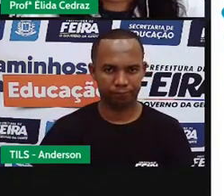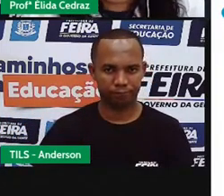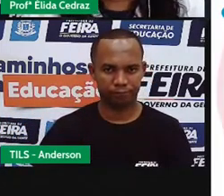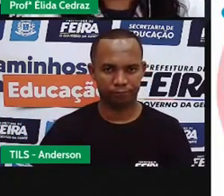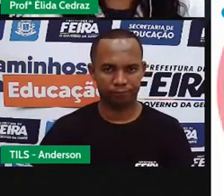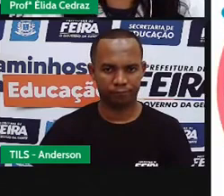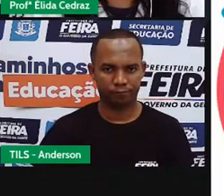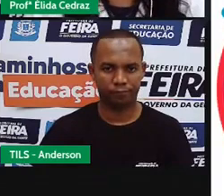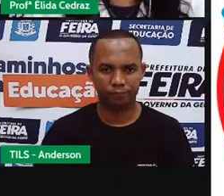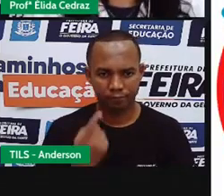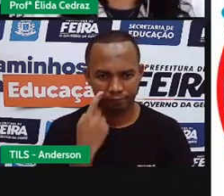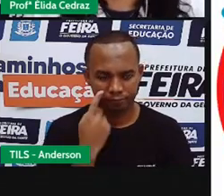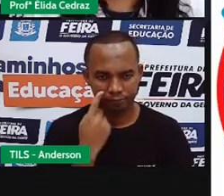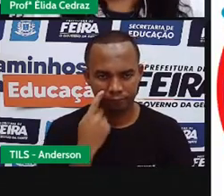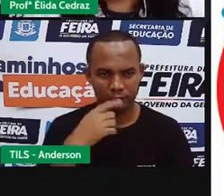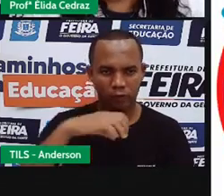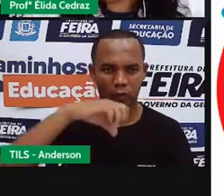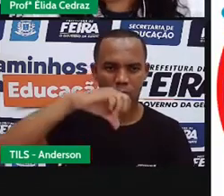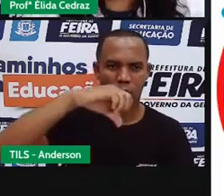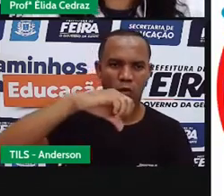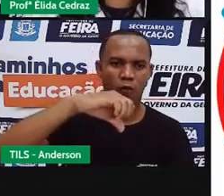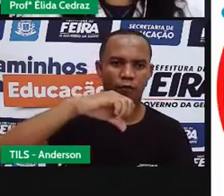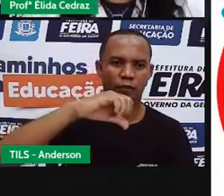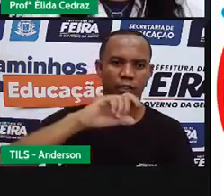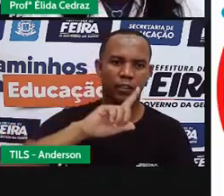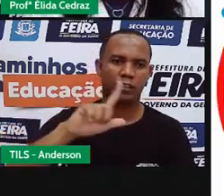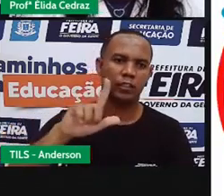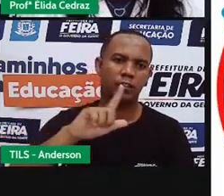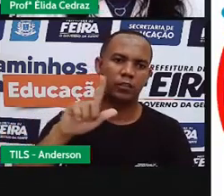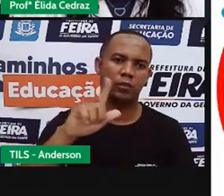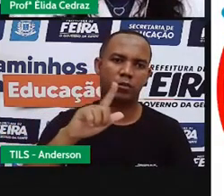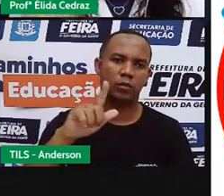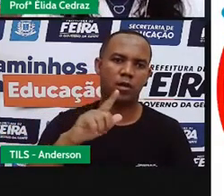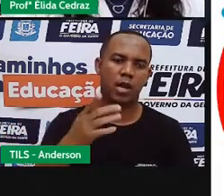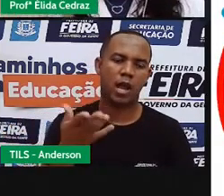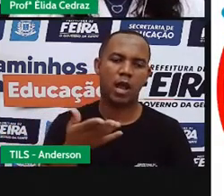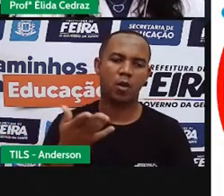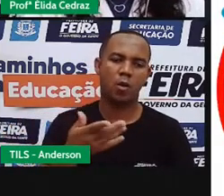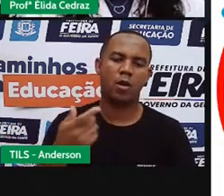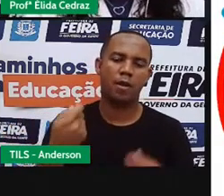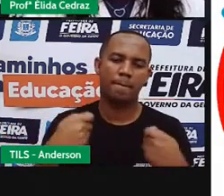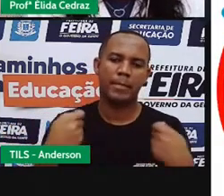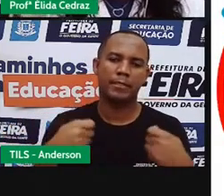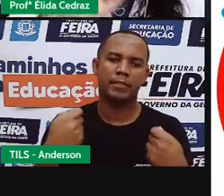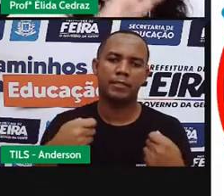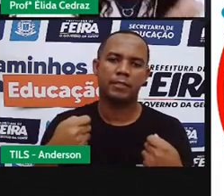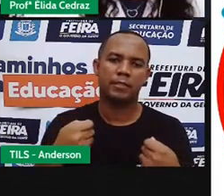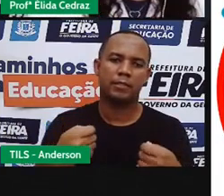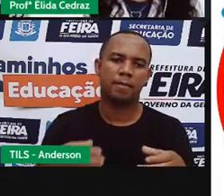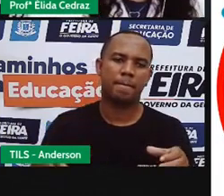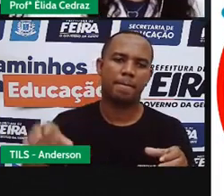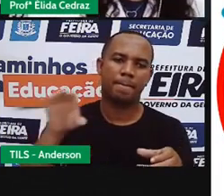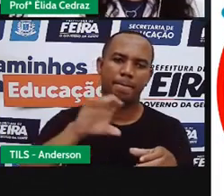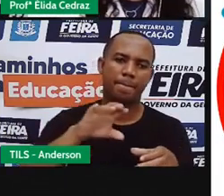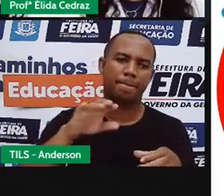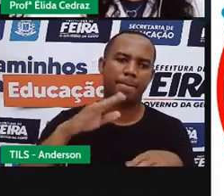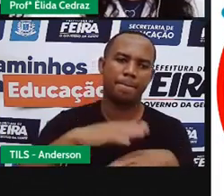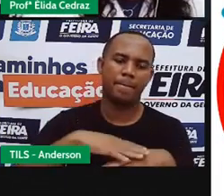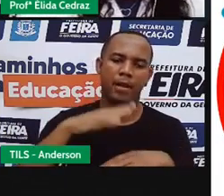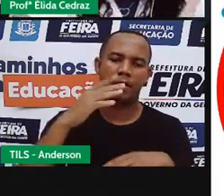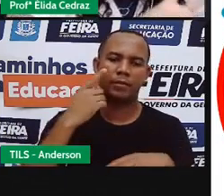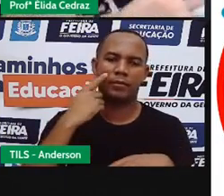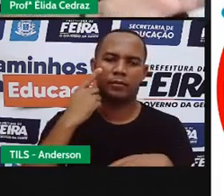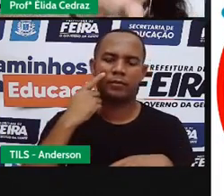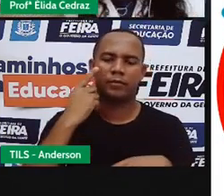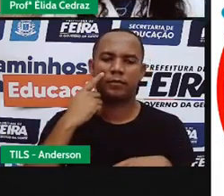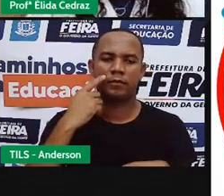Vamos ver? O de nove litros. E agora a gente vai precisar do complemento. Marcelo já pegou